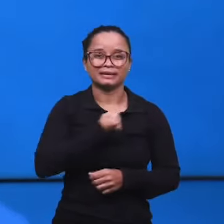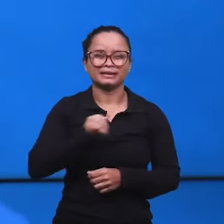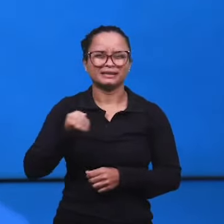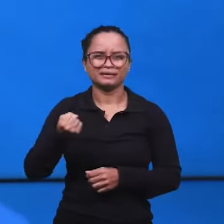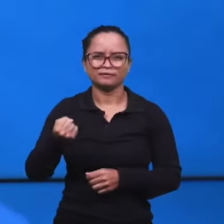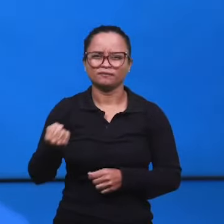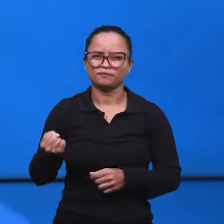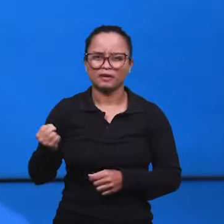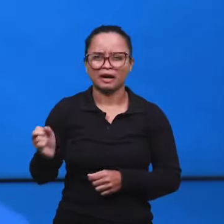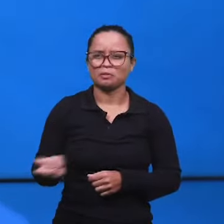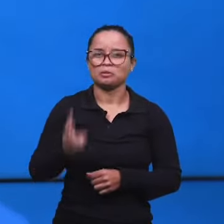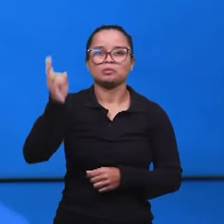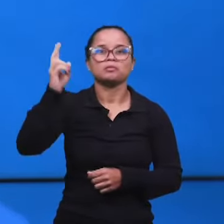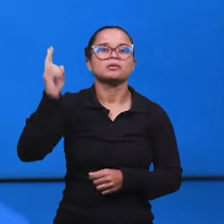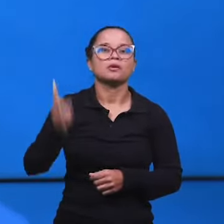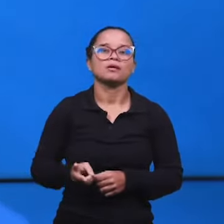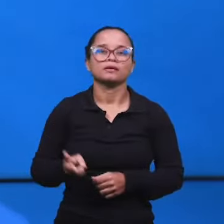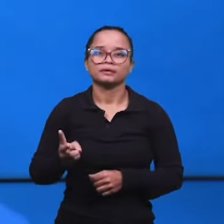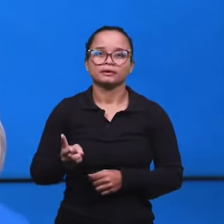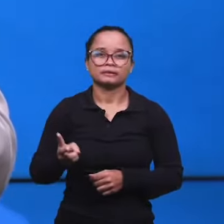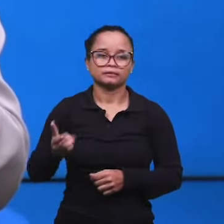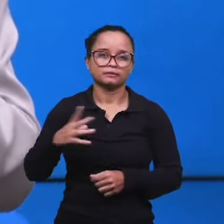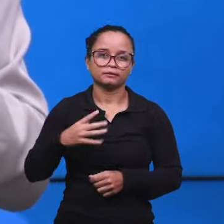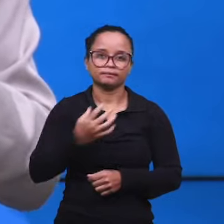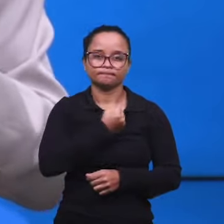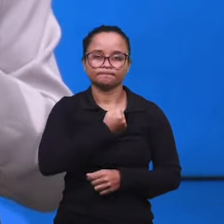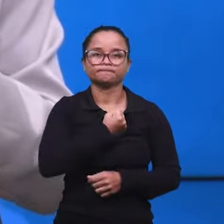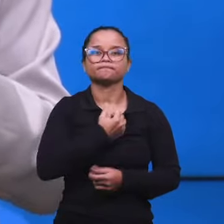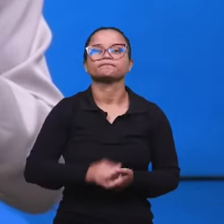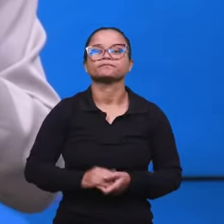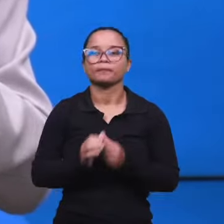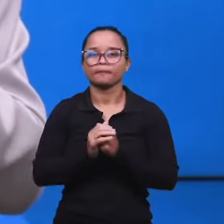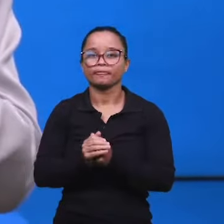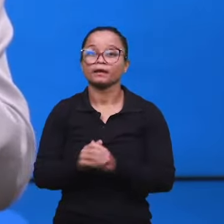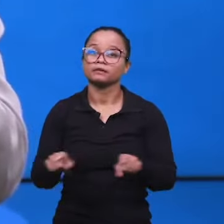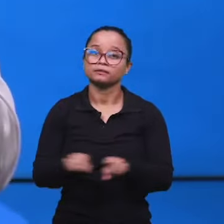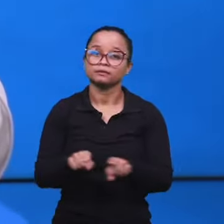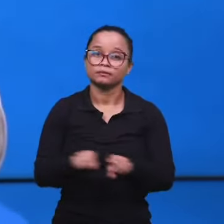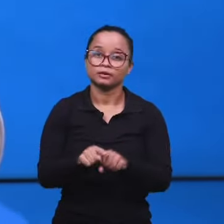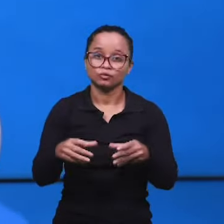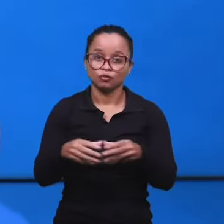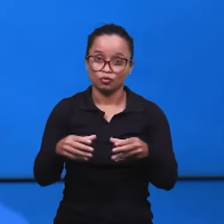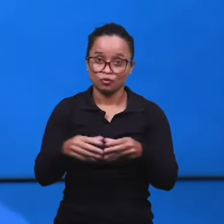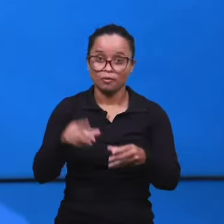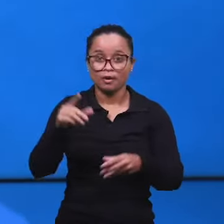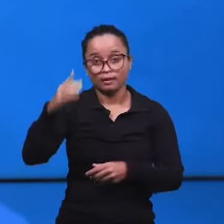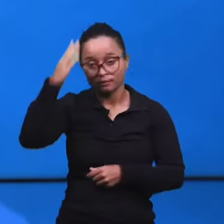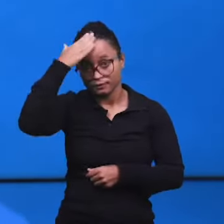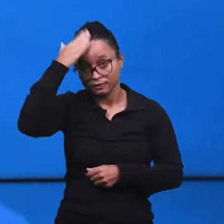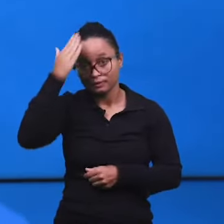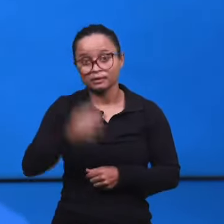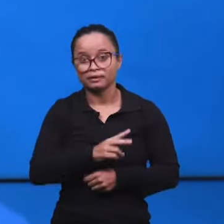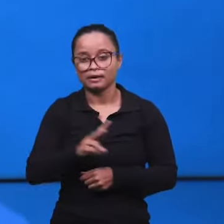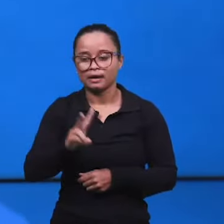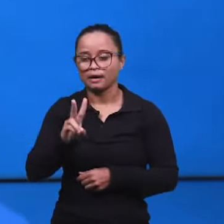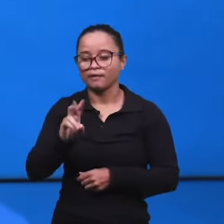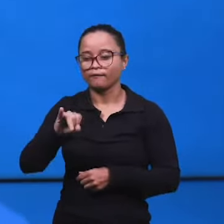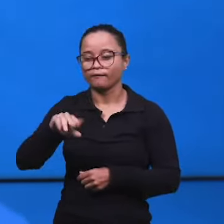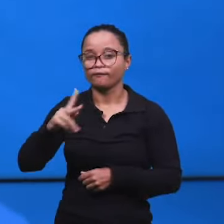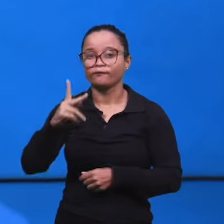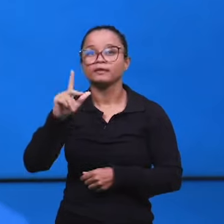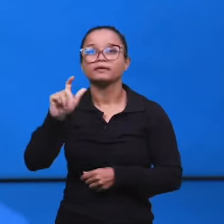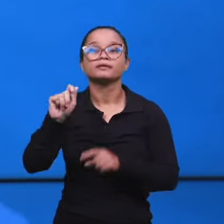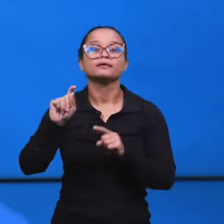por todos eles ali juntos expressando isto. Também lá do Paraná, o nosso grupo de intermediários, né? Essa vinha